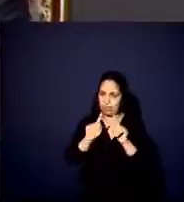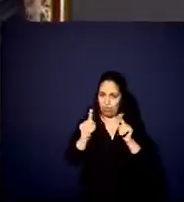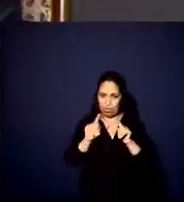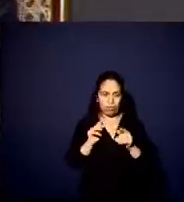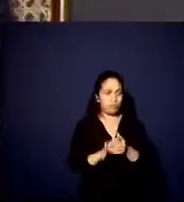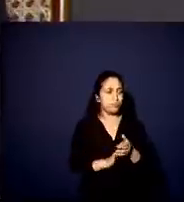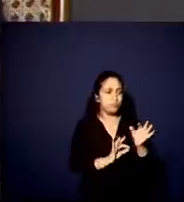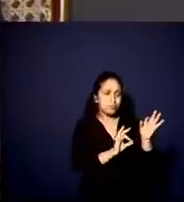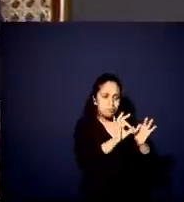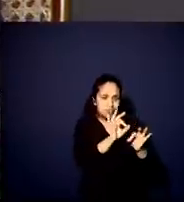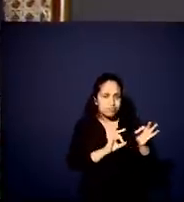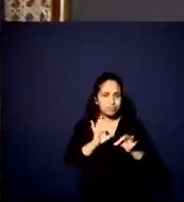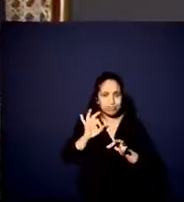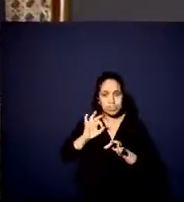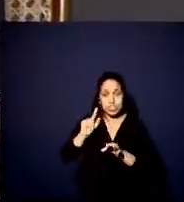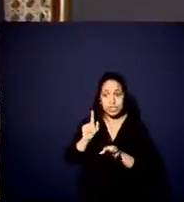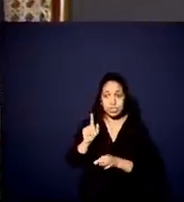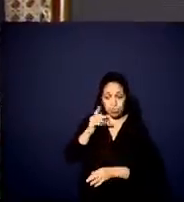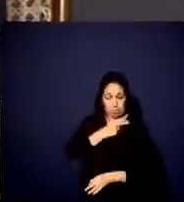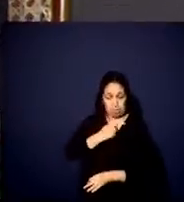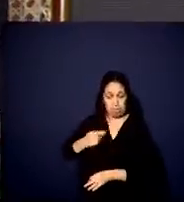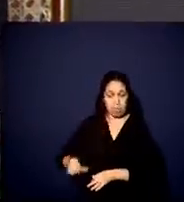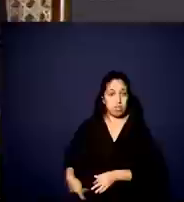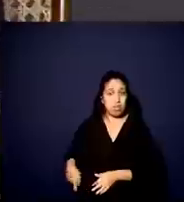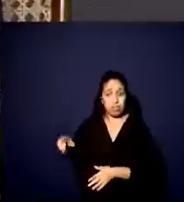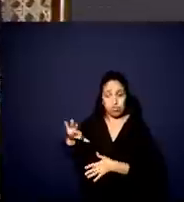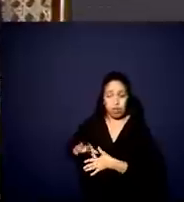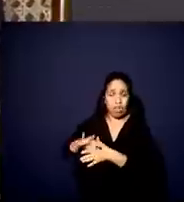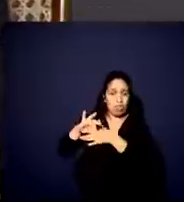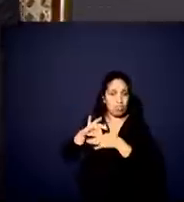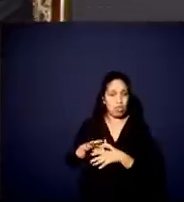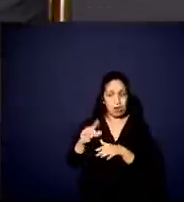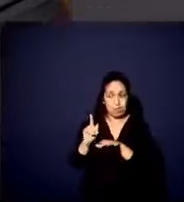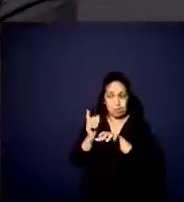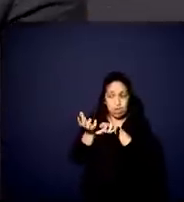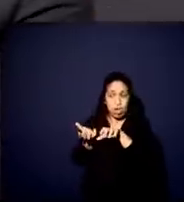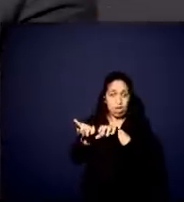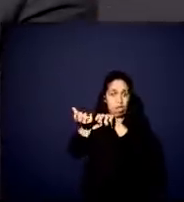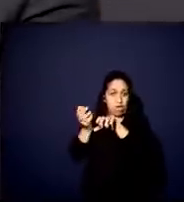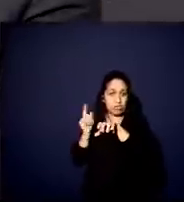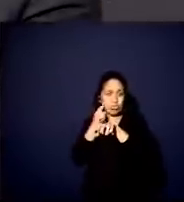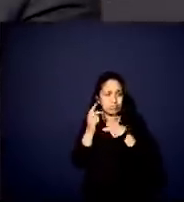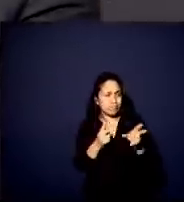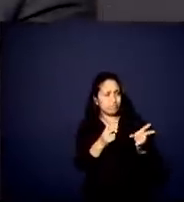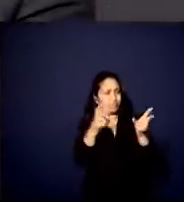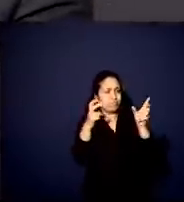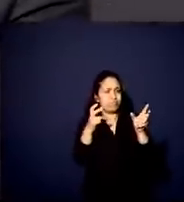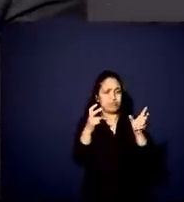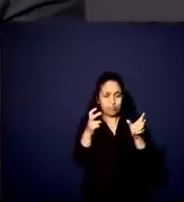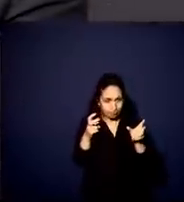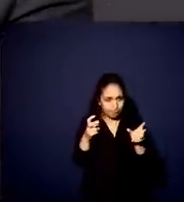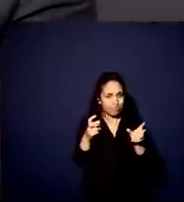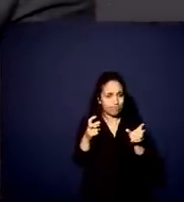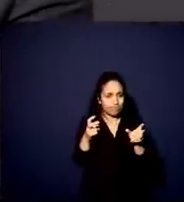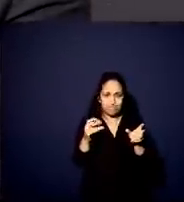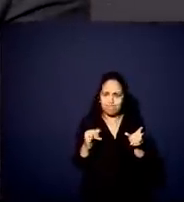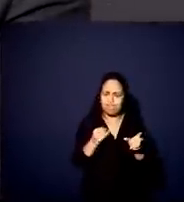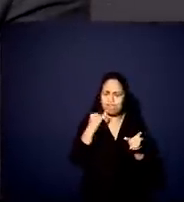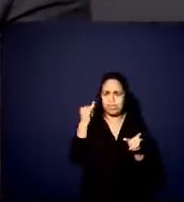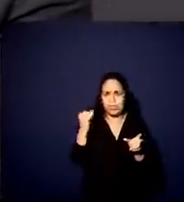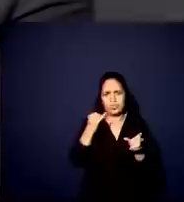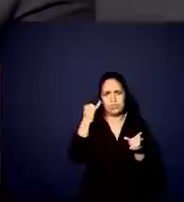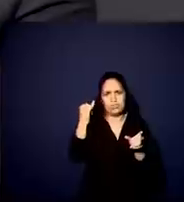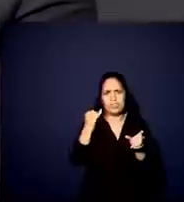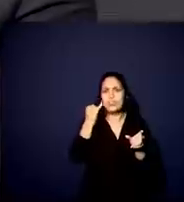liderada pelo presidente da República, porque o Congresso Nacional precisa perceber a absoluta prioridade desse